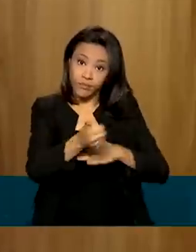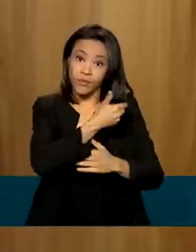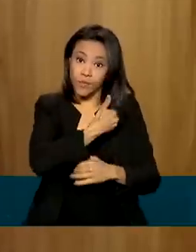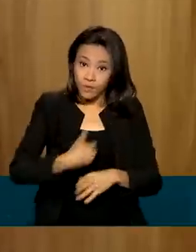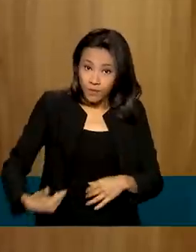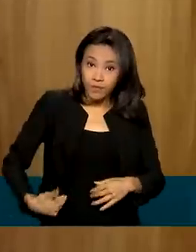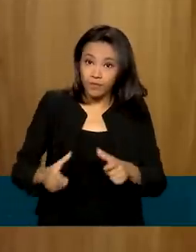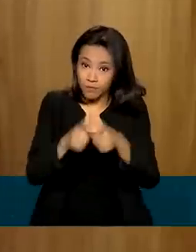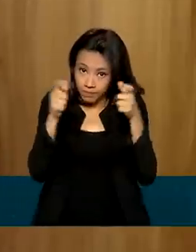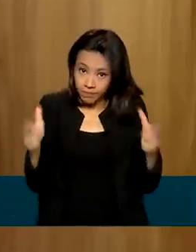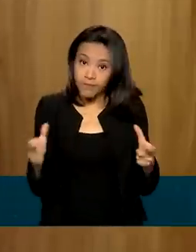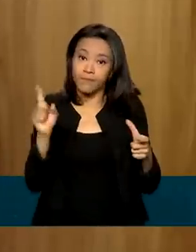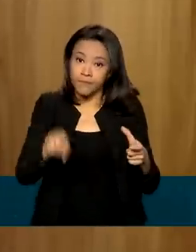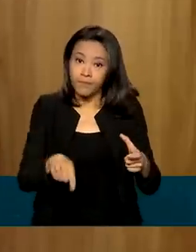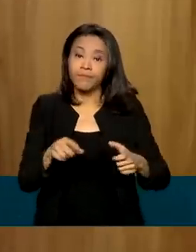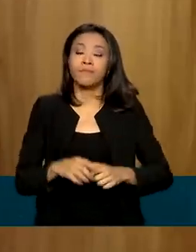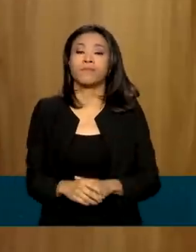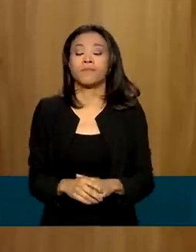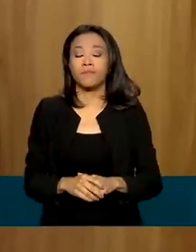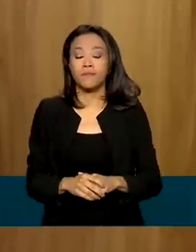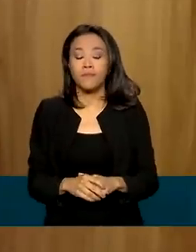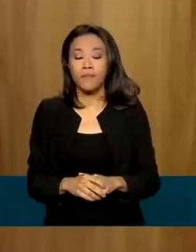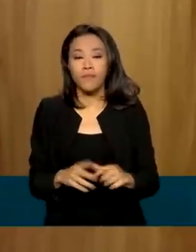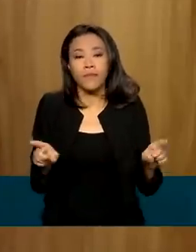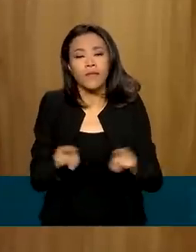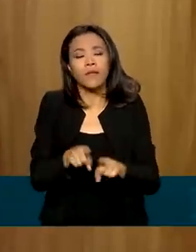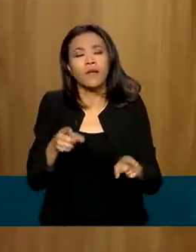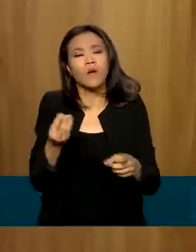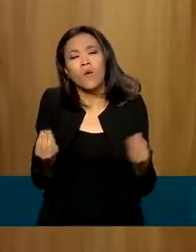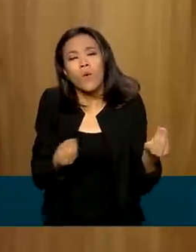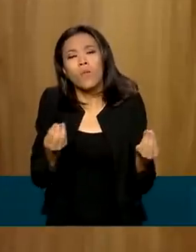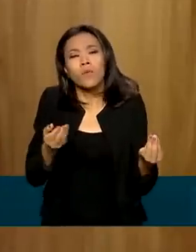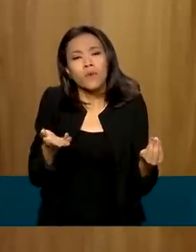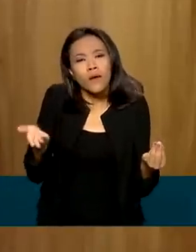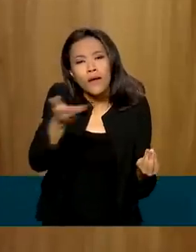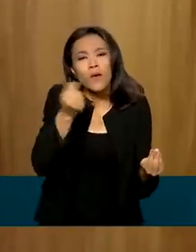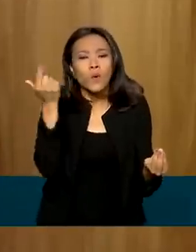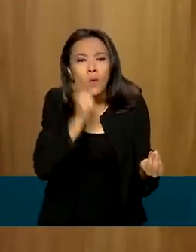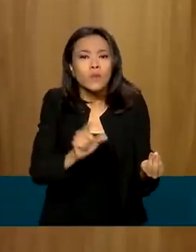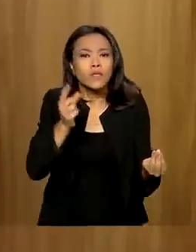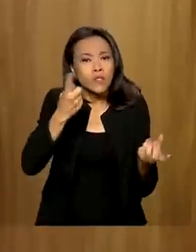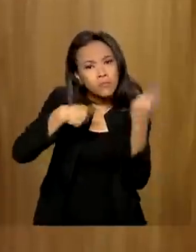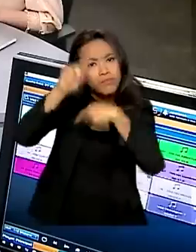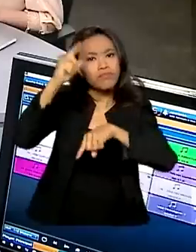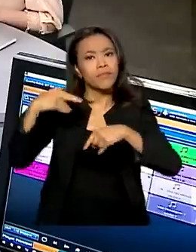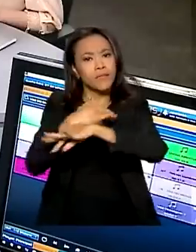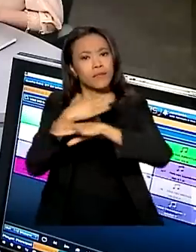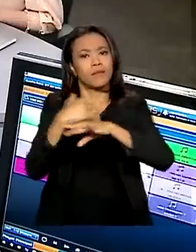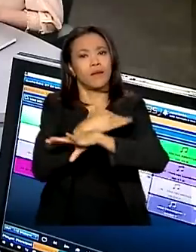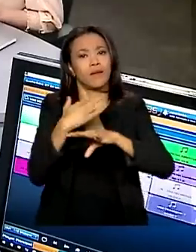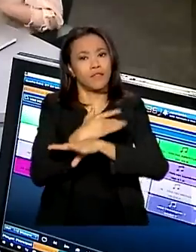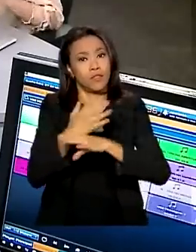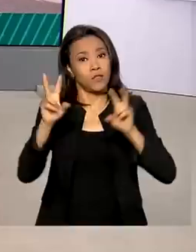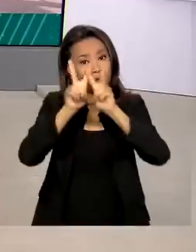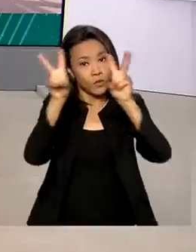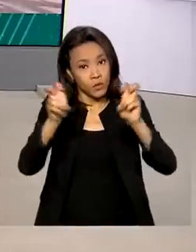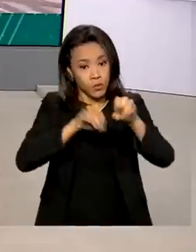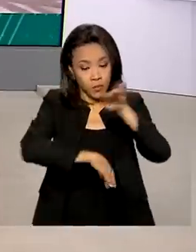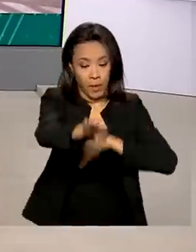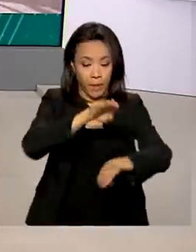operação pública, e como que eles conseguiram conciliar isso com a infraestrutura de trânsito.